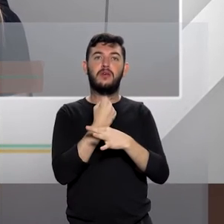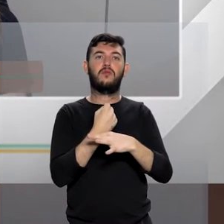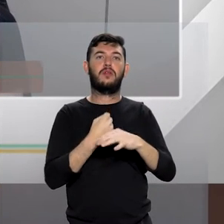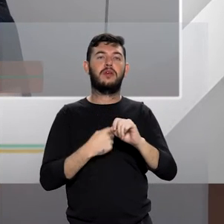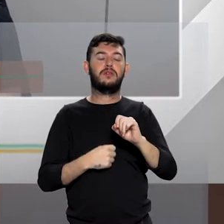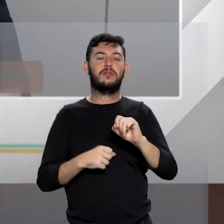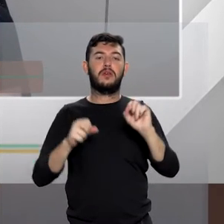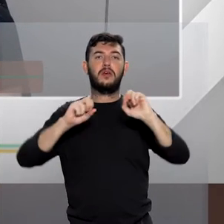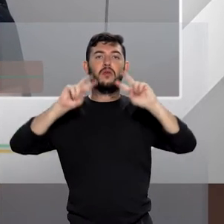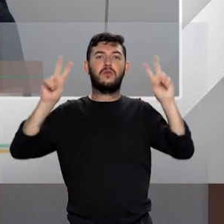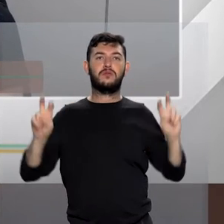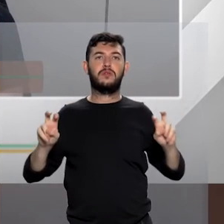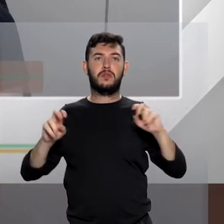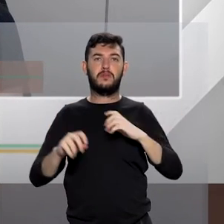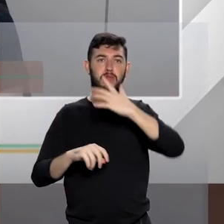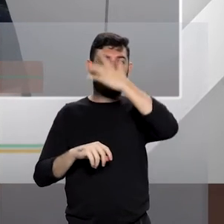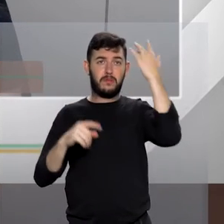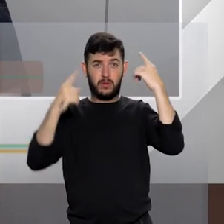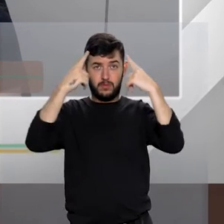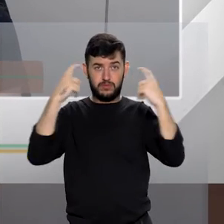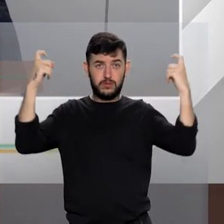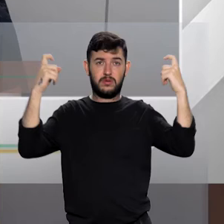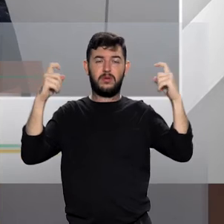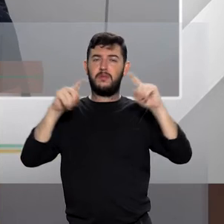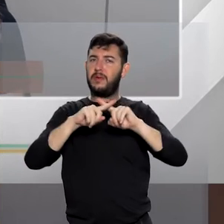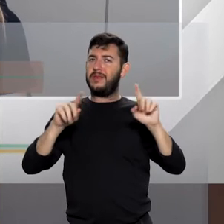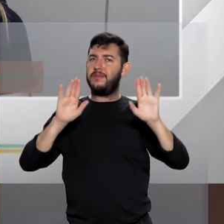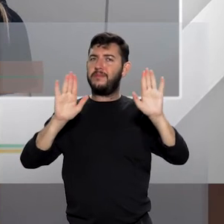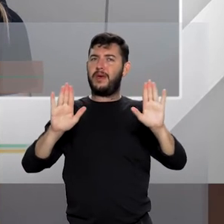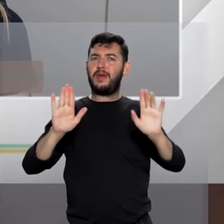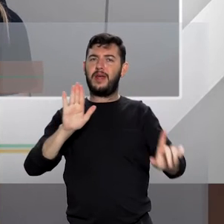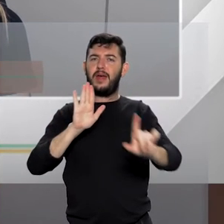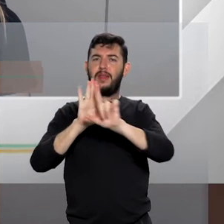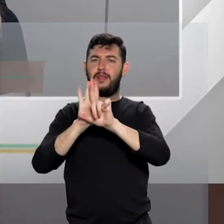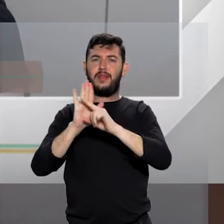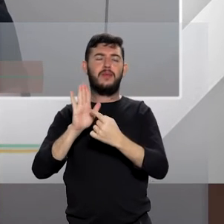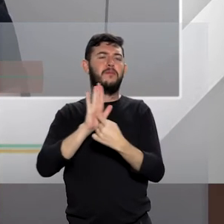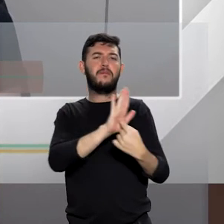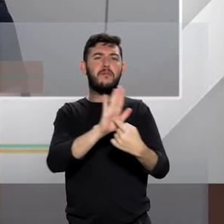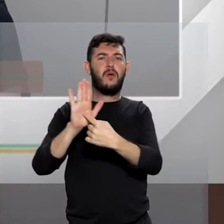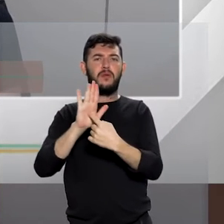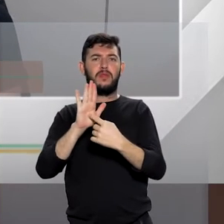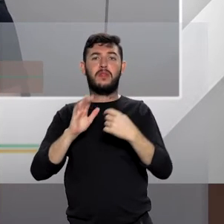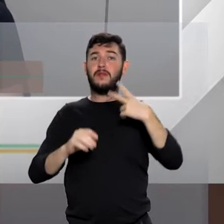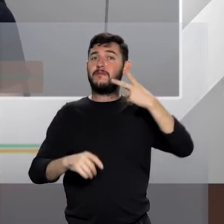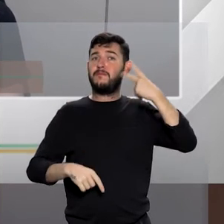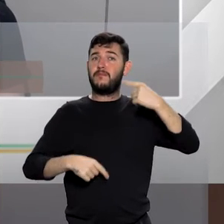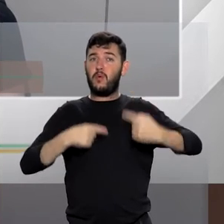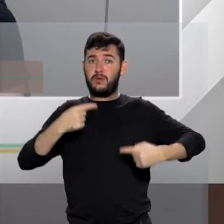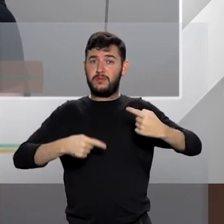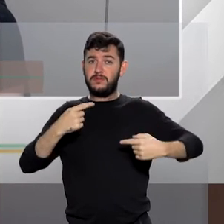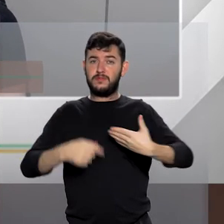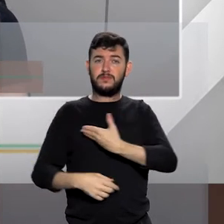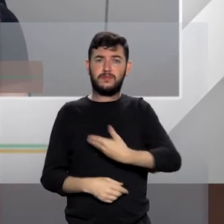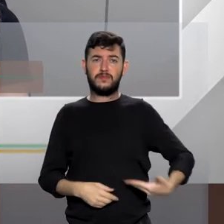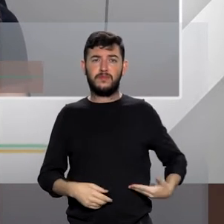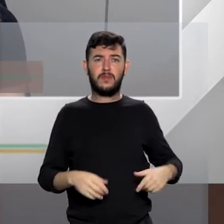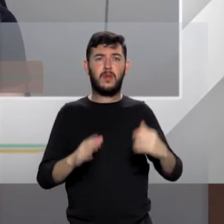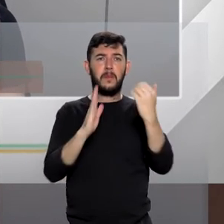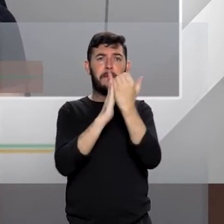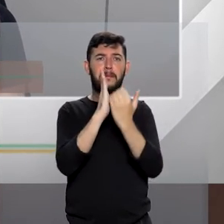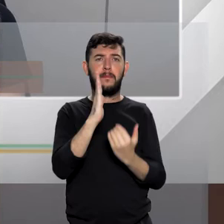a esse agressor. Então, a lei, ela vem, na verdade, para trazer enfoque de políticas públicas que são medidas